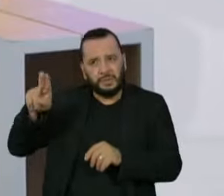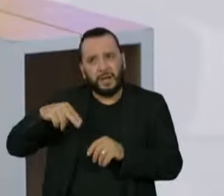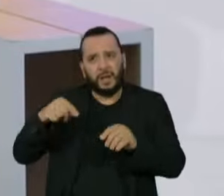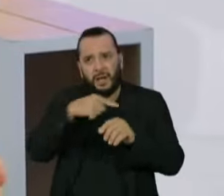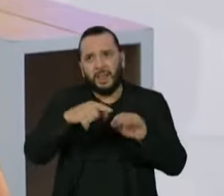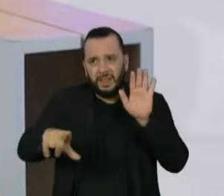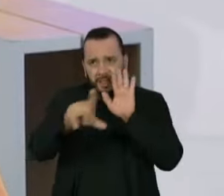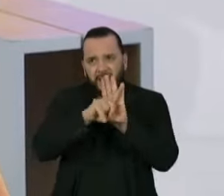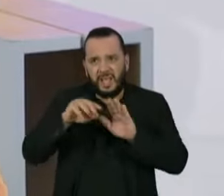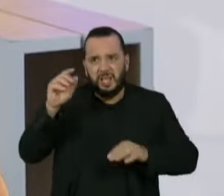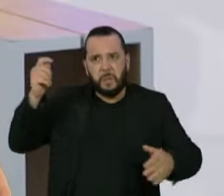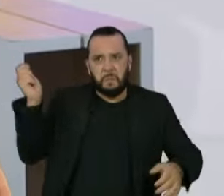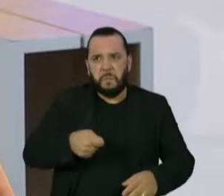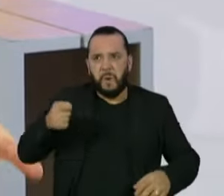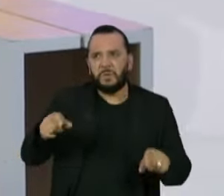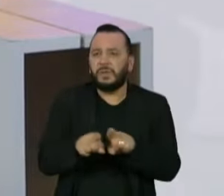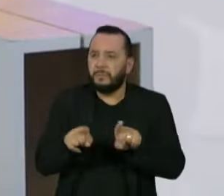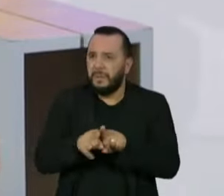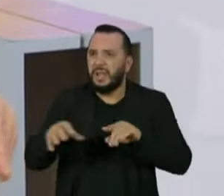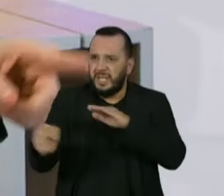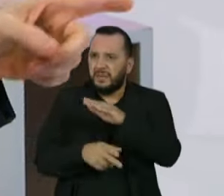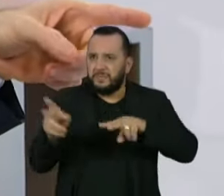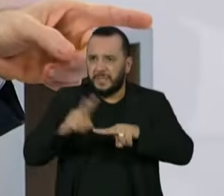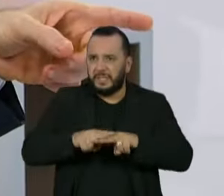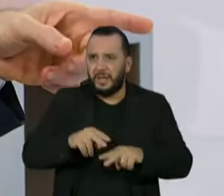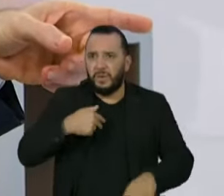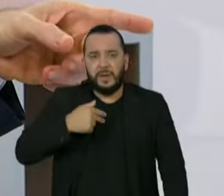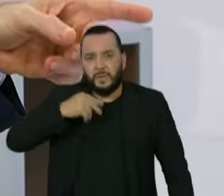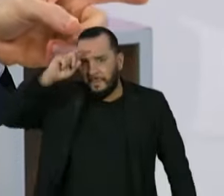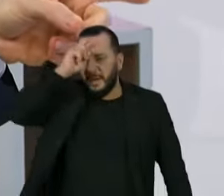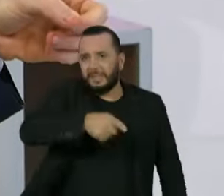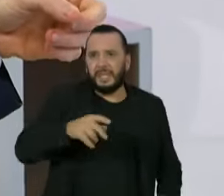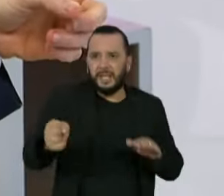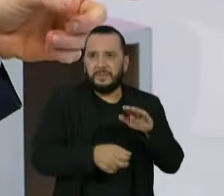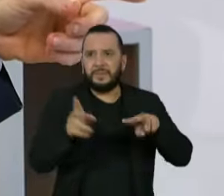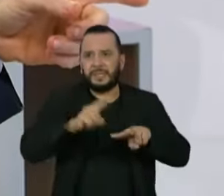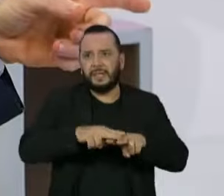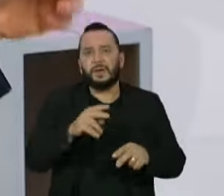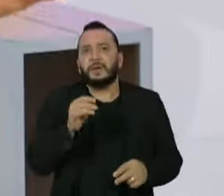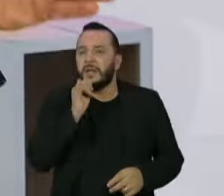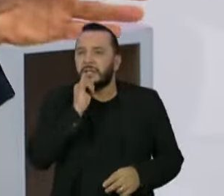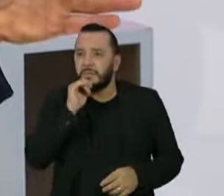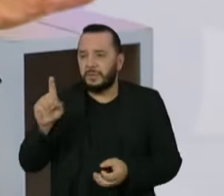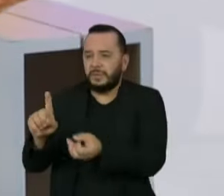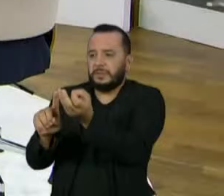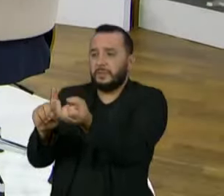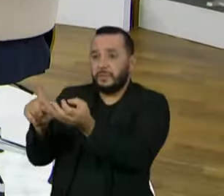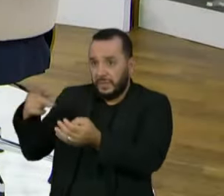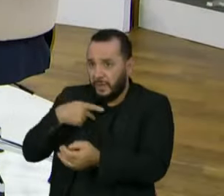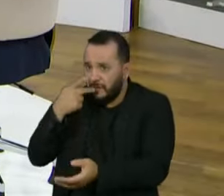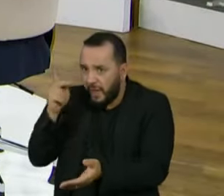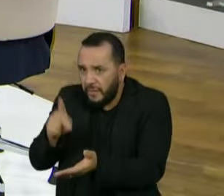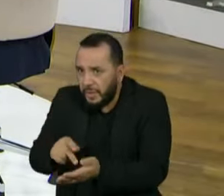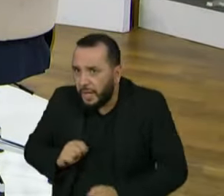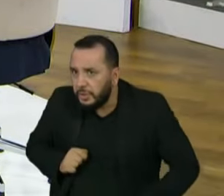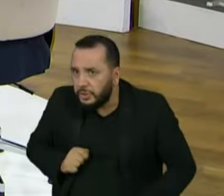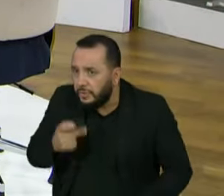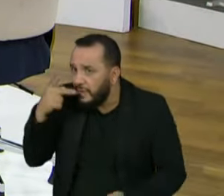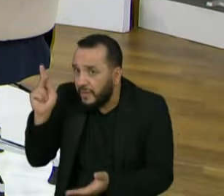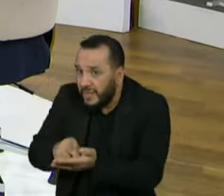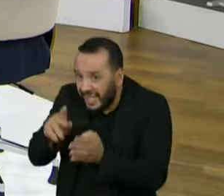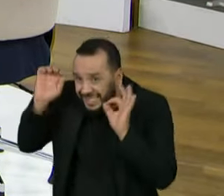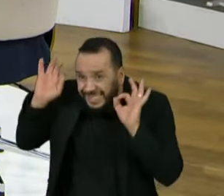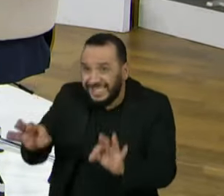acho que essas medidas e até mesmo prisão. Eu, quando eu defendia prisão, é porque quando você pega um depoente e fala assim, se eu se comprometo a dizer a verdade do que souber e for